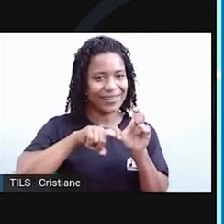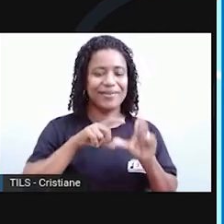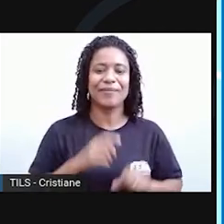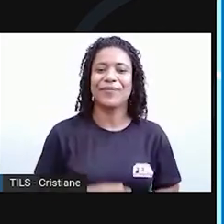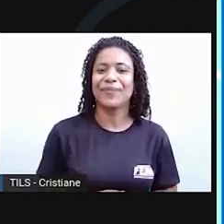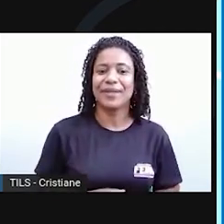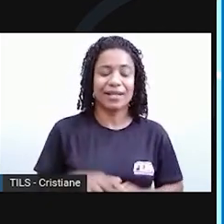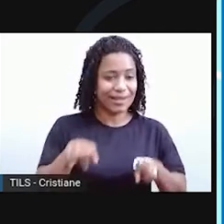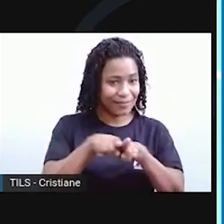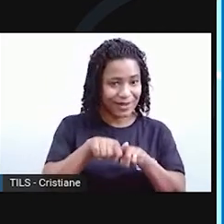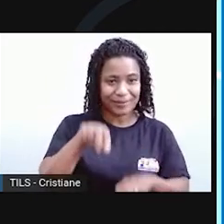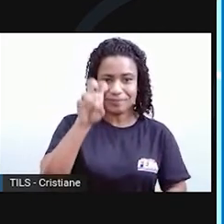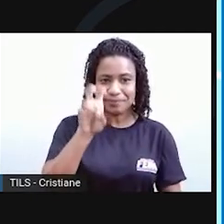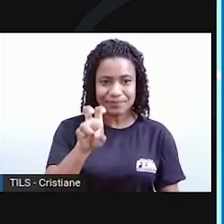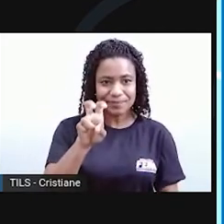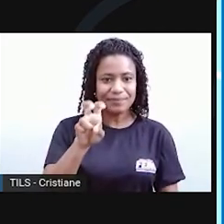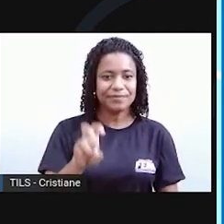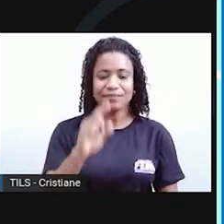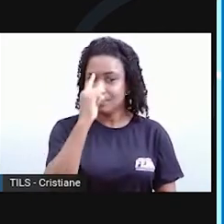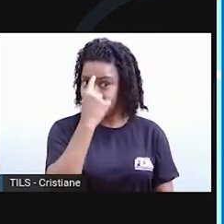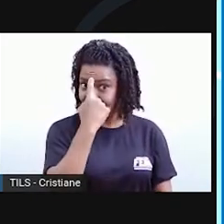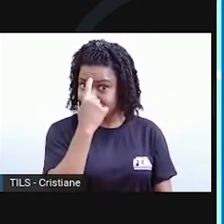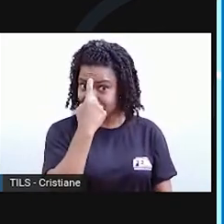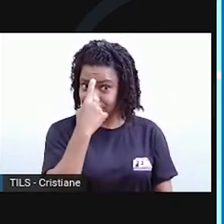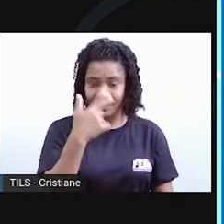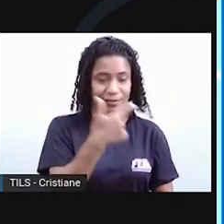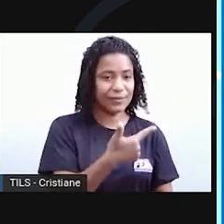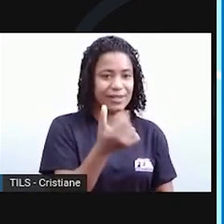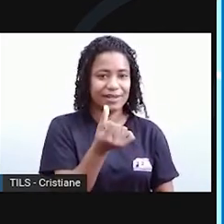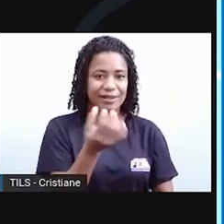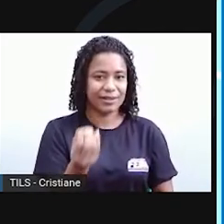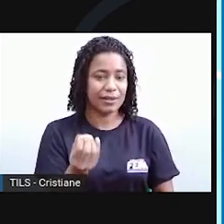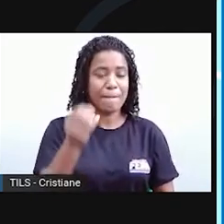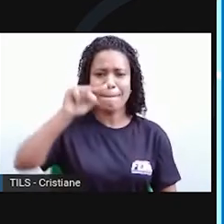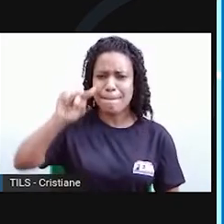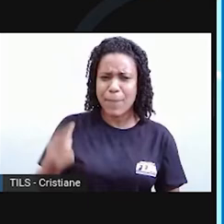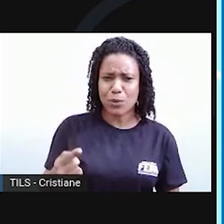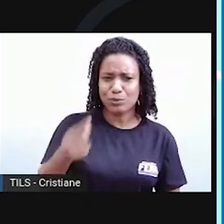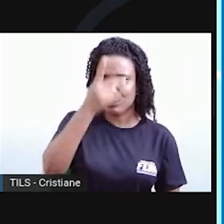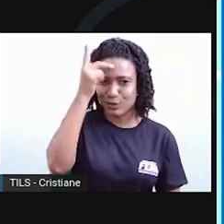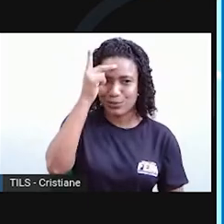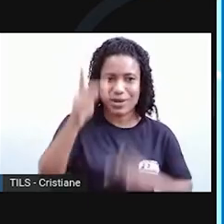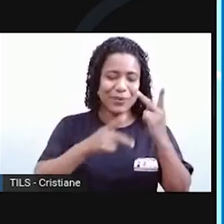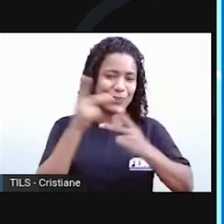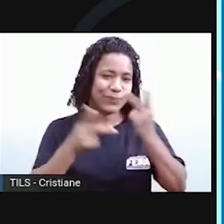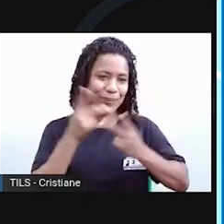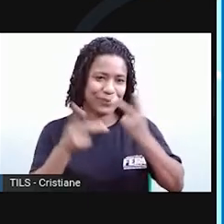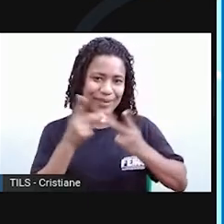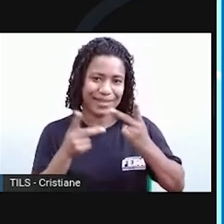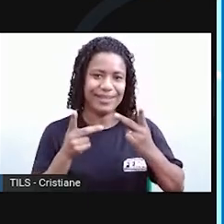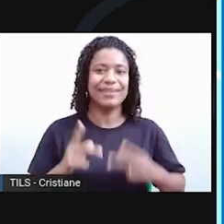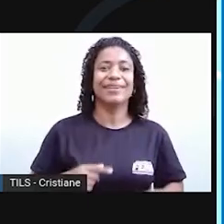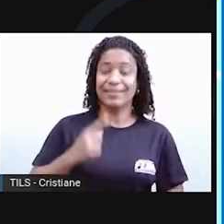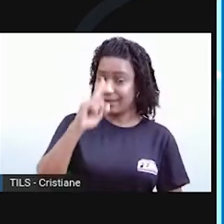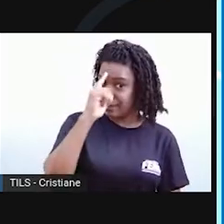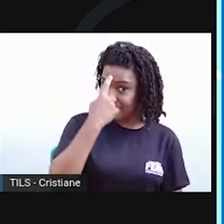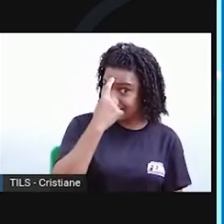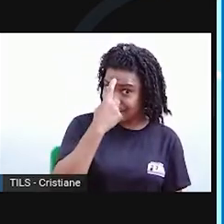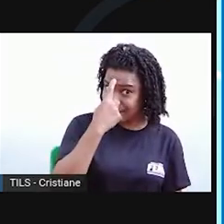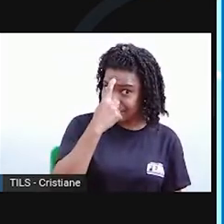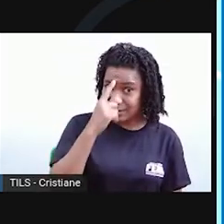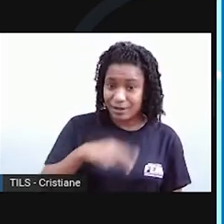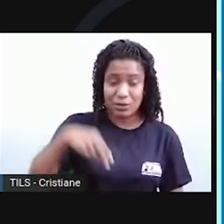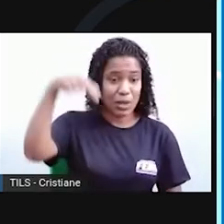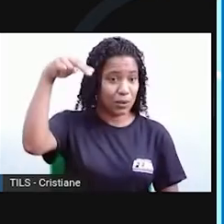Índia. 260 milhões de pessoas falam esse idioma, principalmente na Índia, regiões norte e